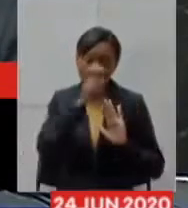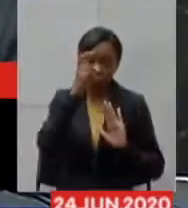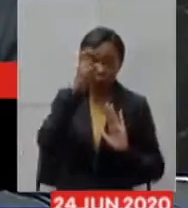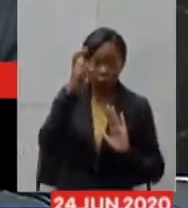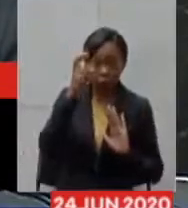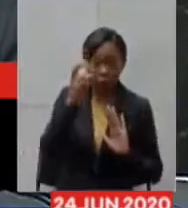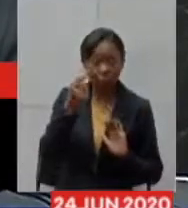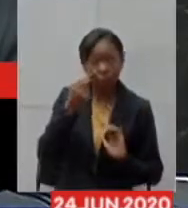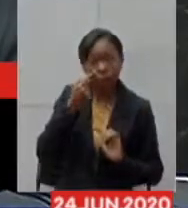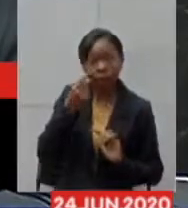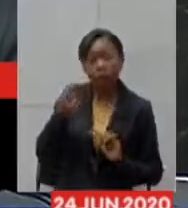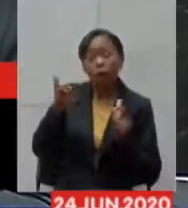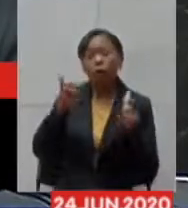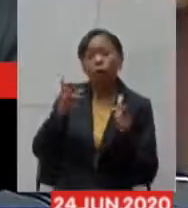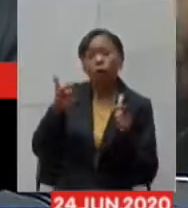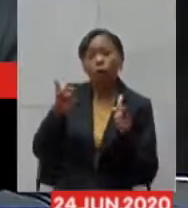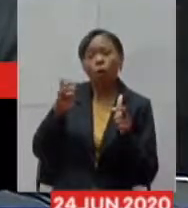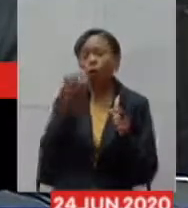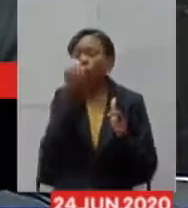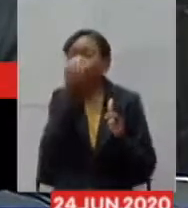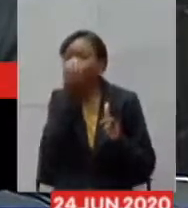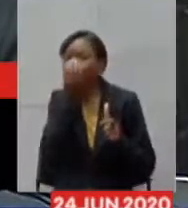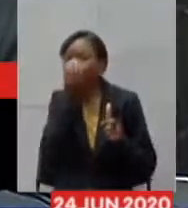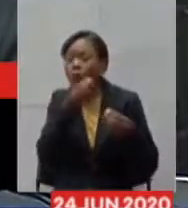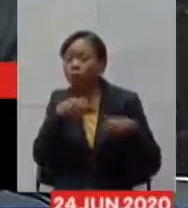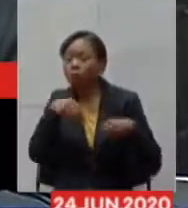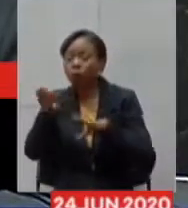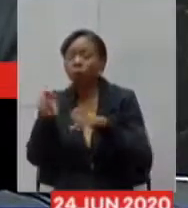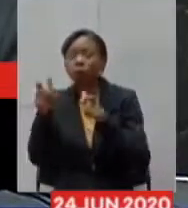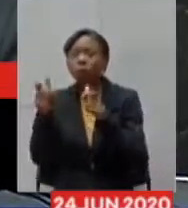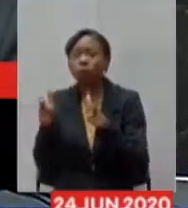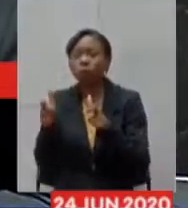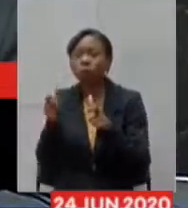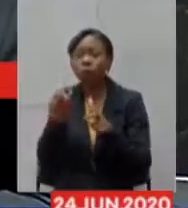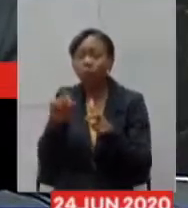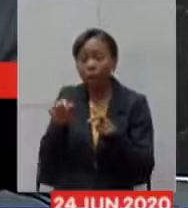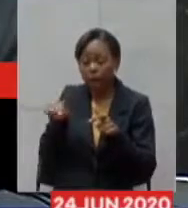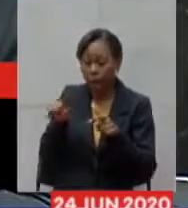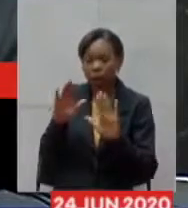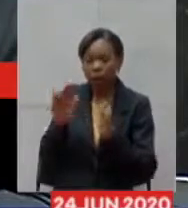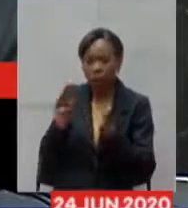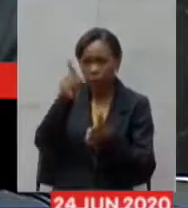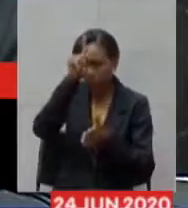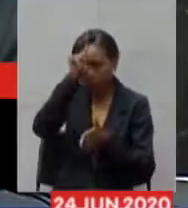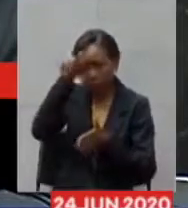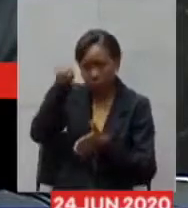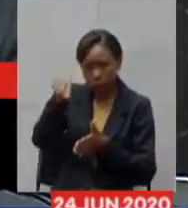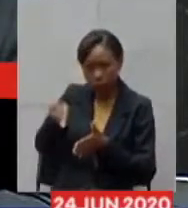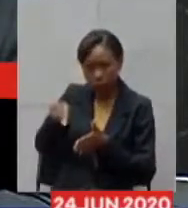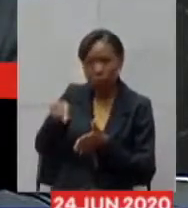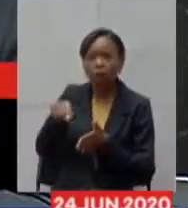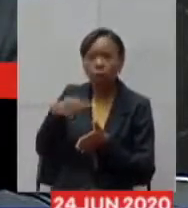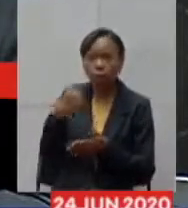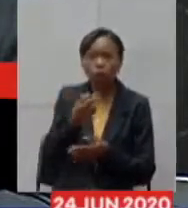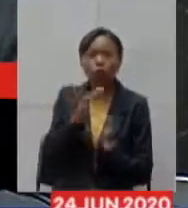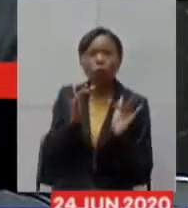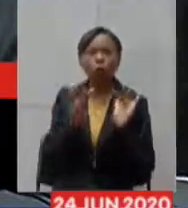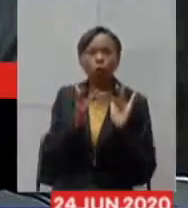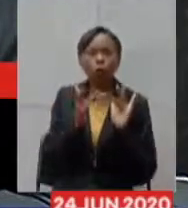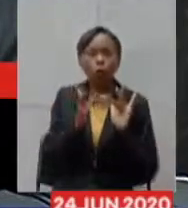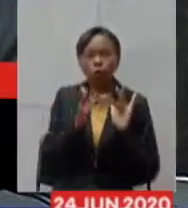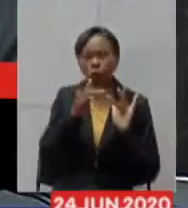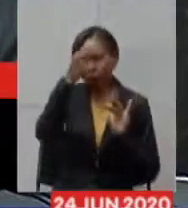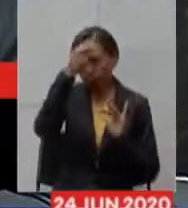iriam assim que se define um hospital e uma cidade nós entramos em contato com o prefeito e com